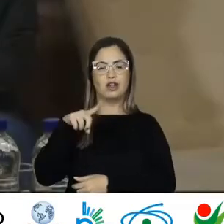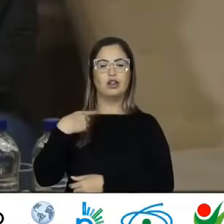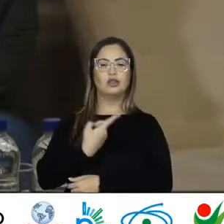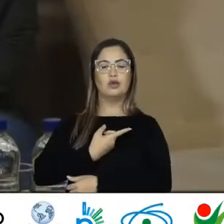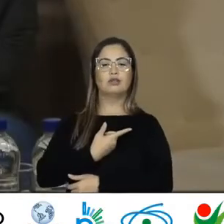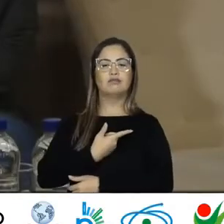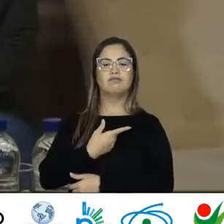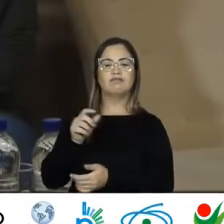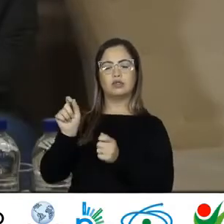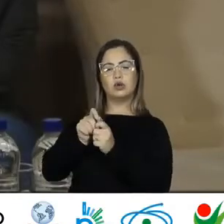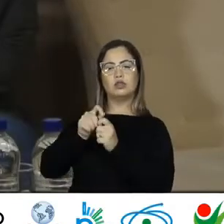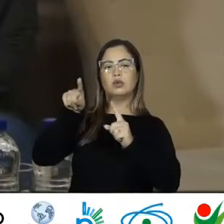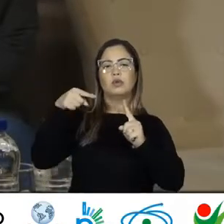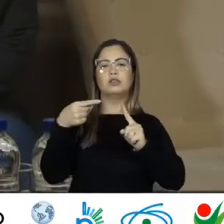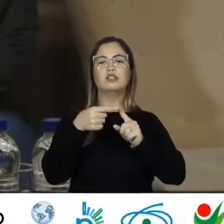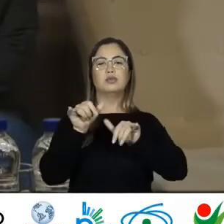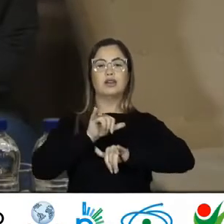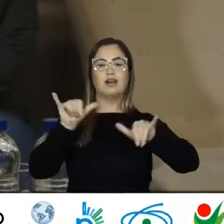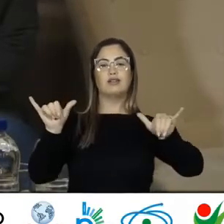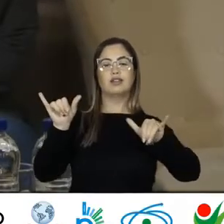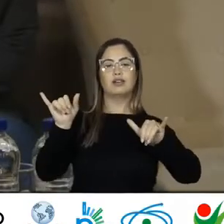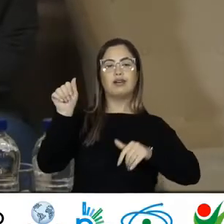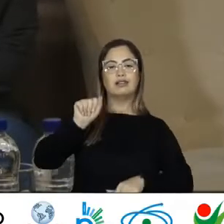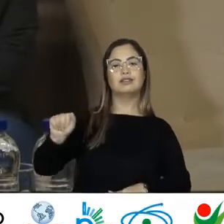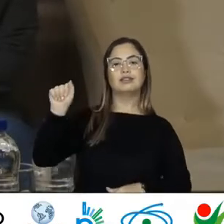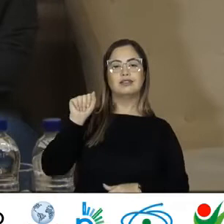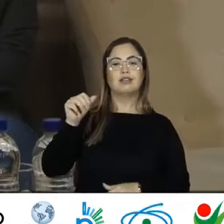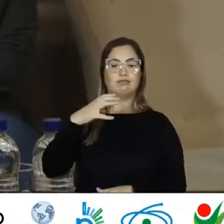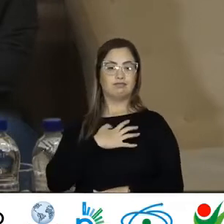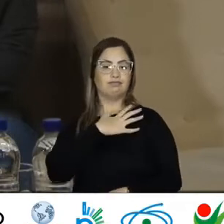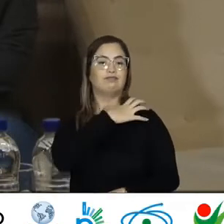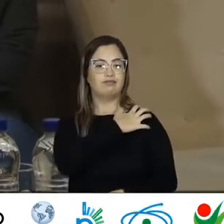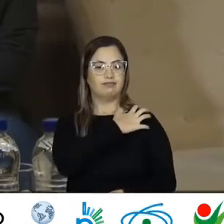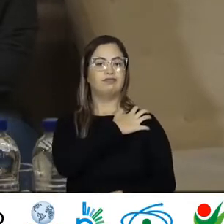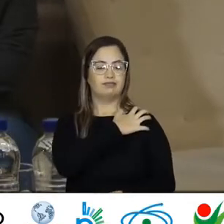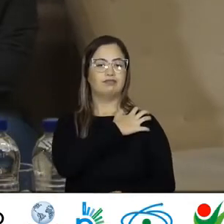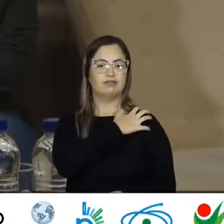campanha De uma ONG Chamada Dignità Uma ONG